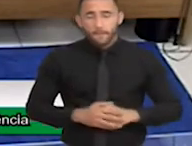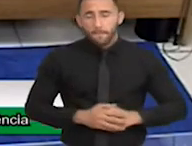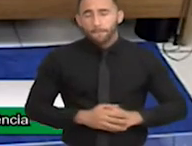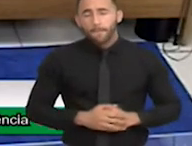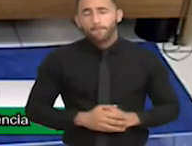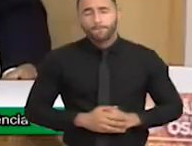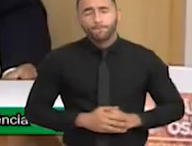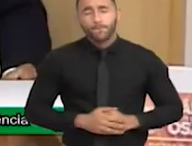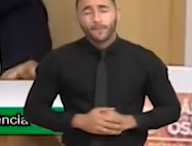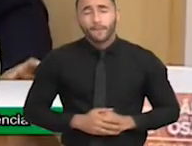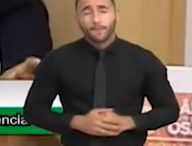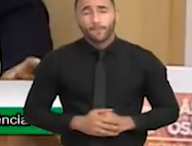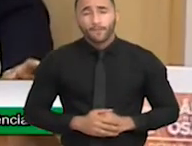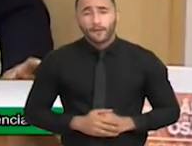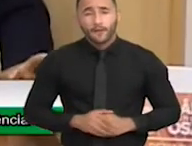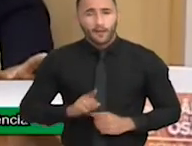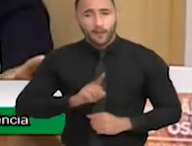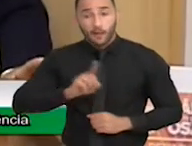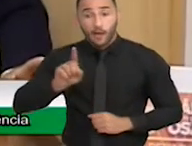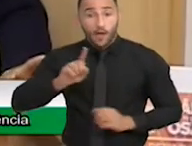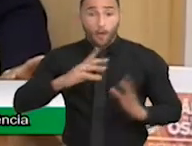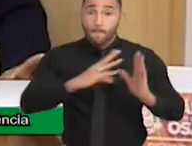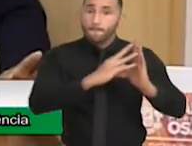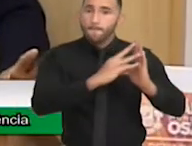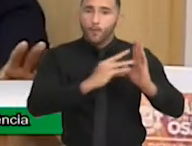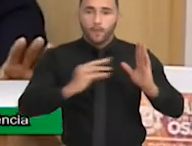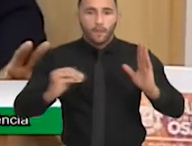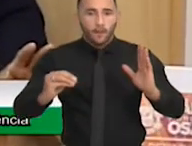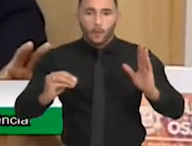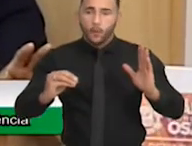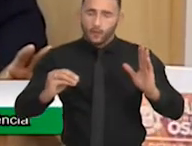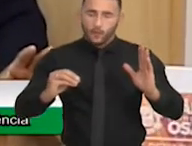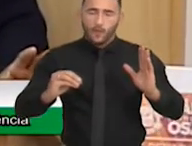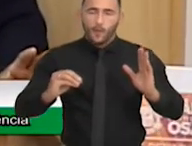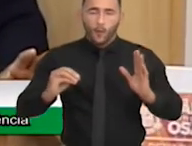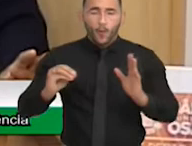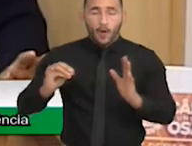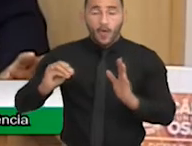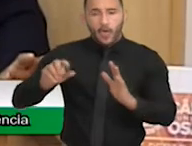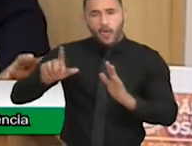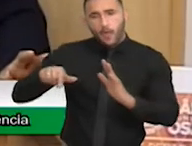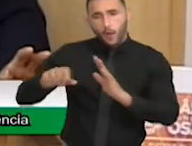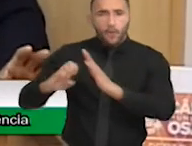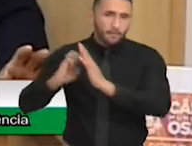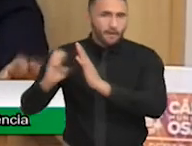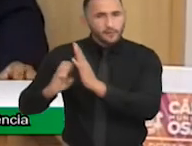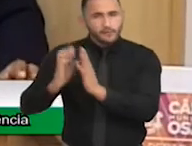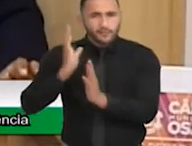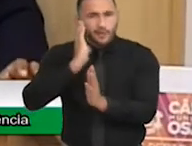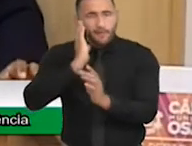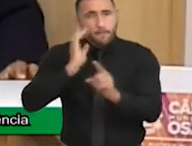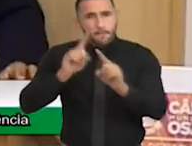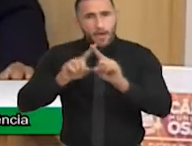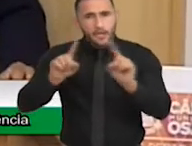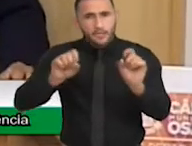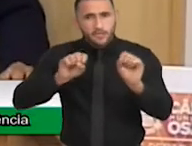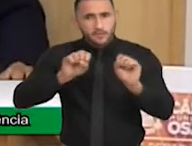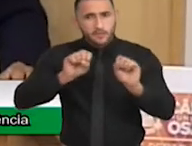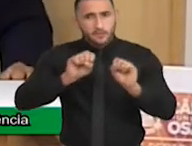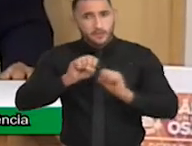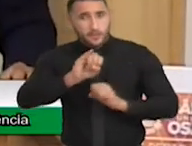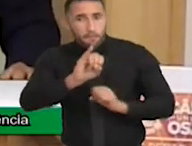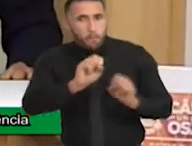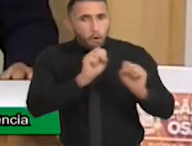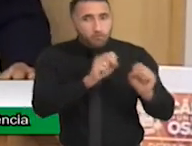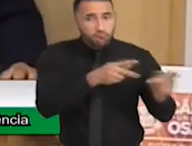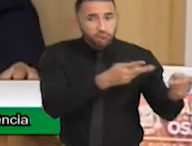é um exemplo, mesmo sendo uma empresa, se você puder fazer uma